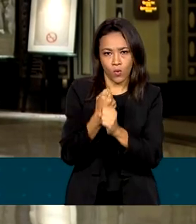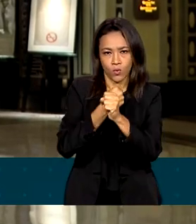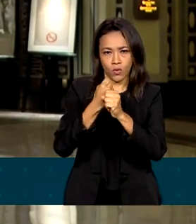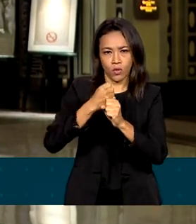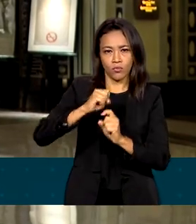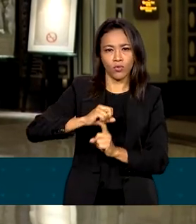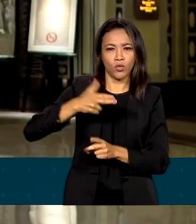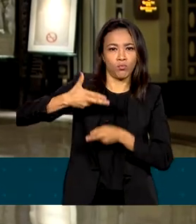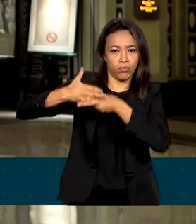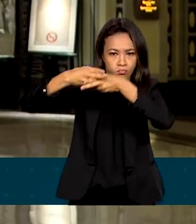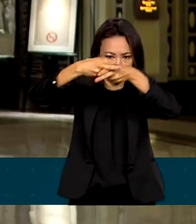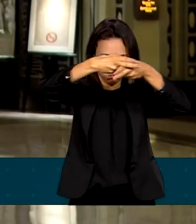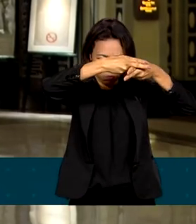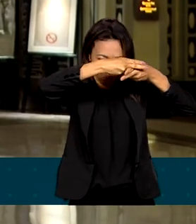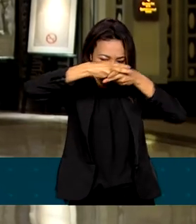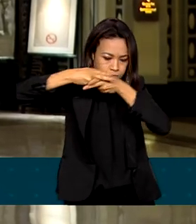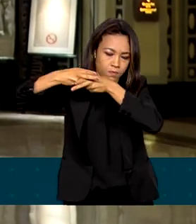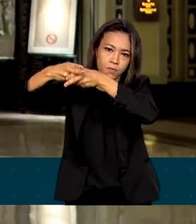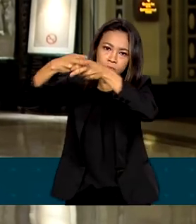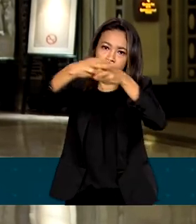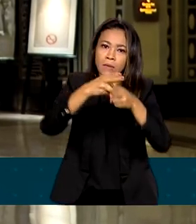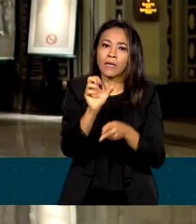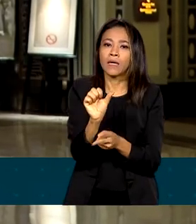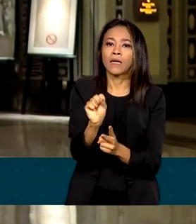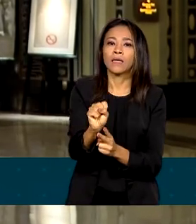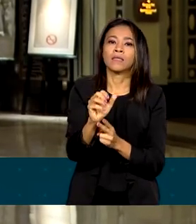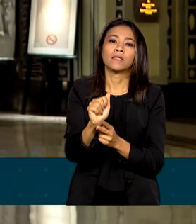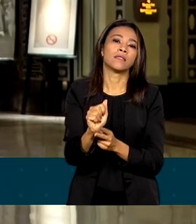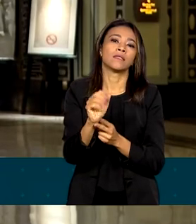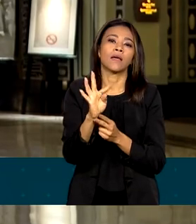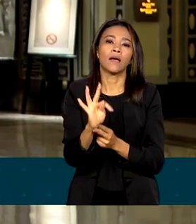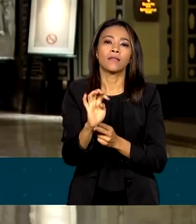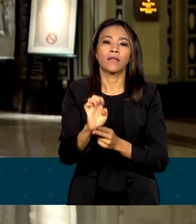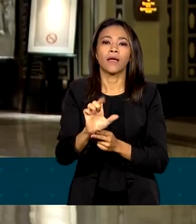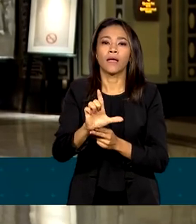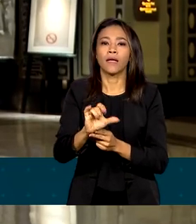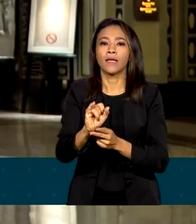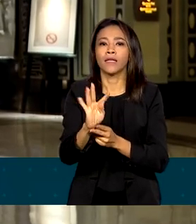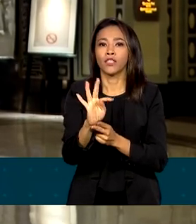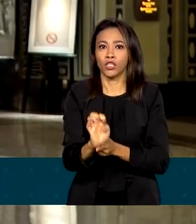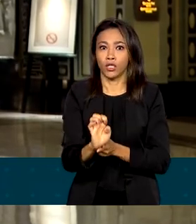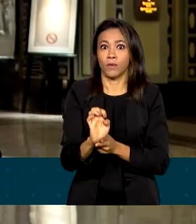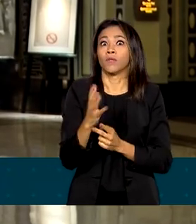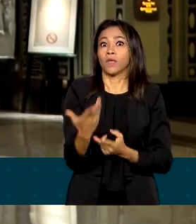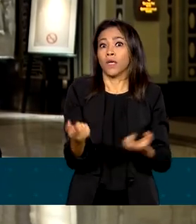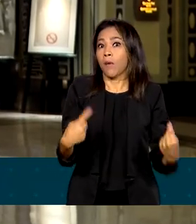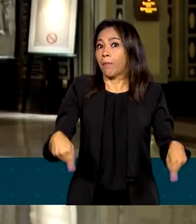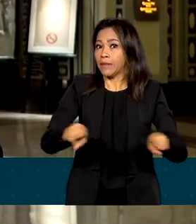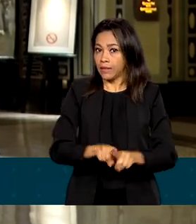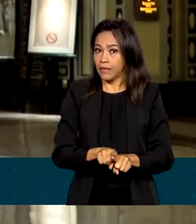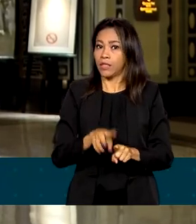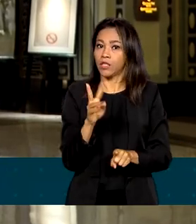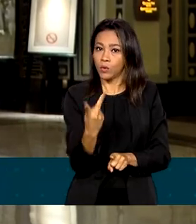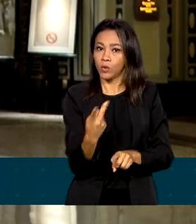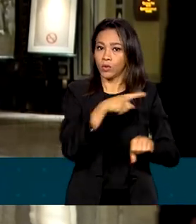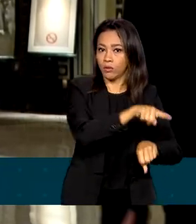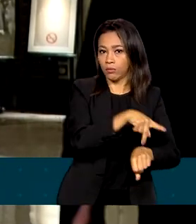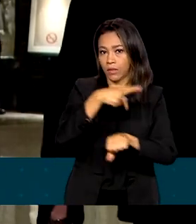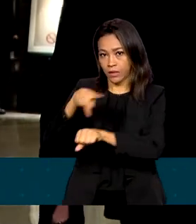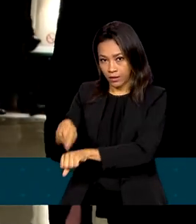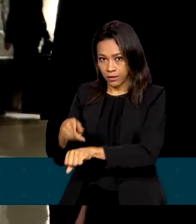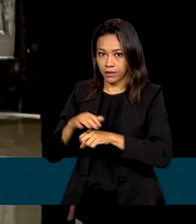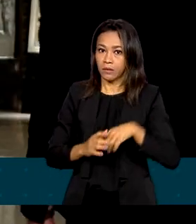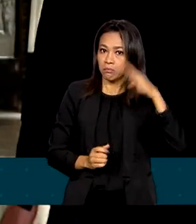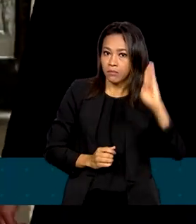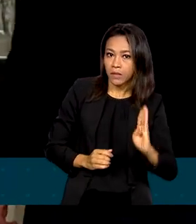satélite, o sexto da linha de construção de satélites entre esses dois países, a partir de uma parceria entre esses dois países. E